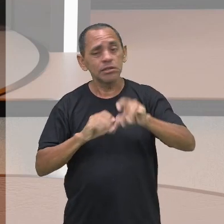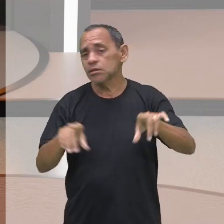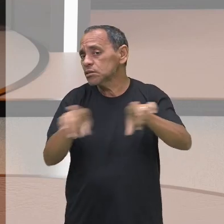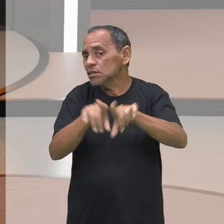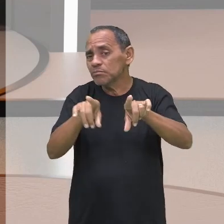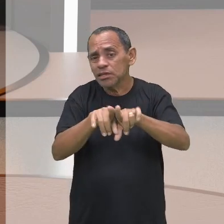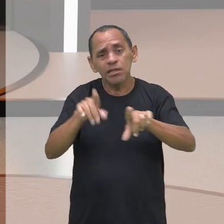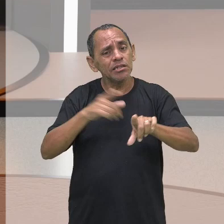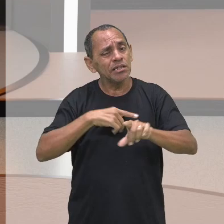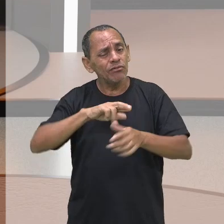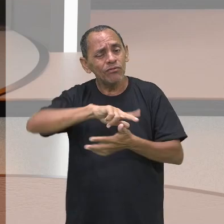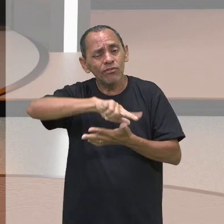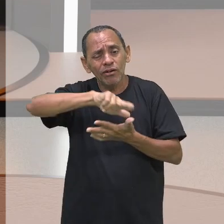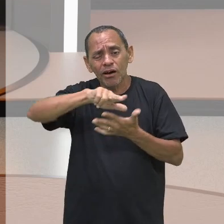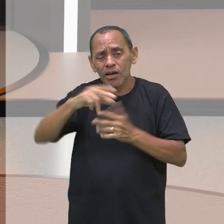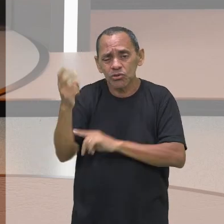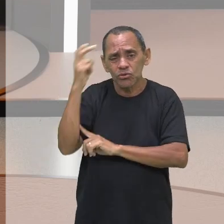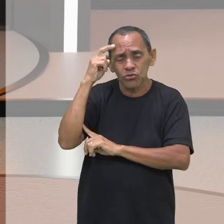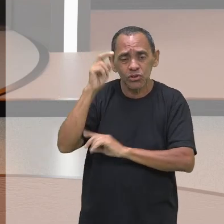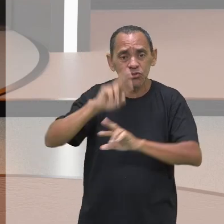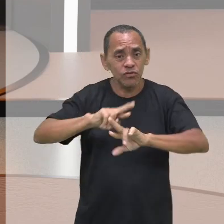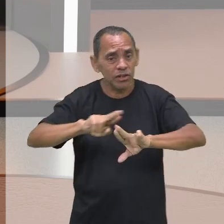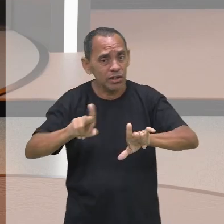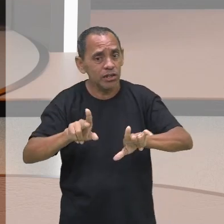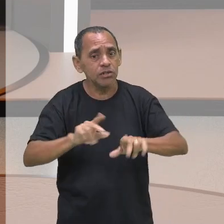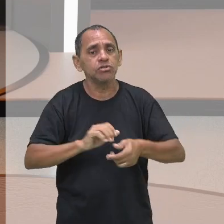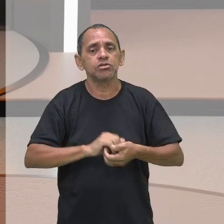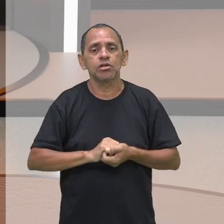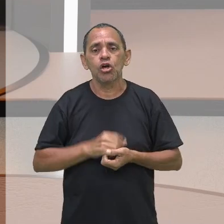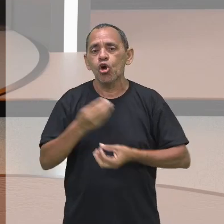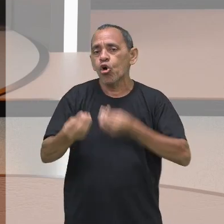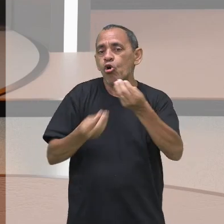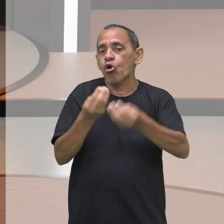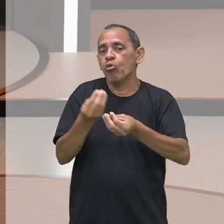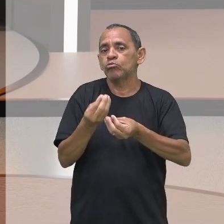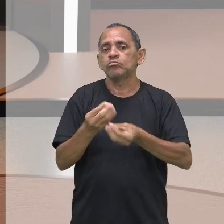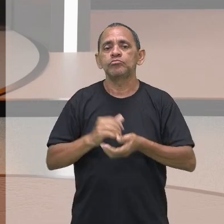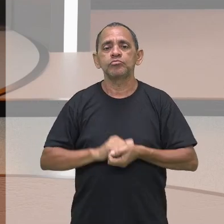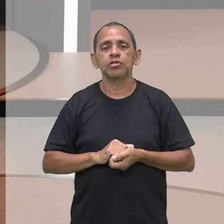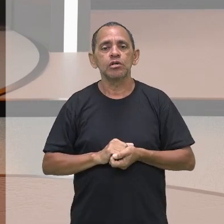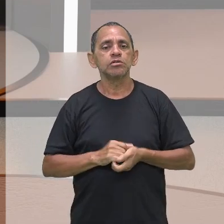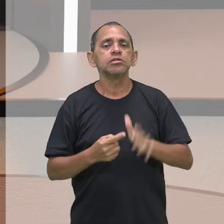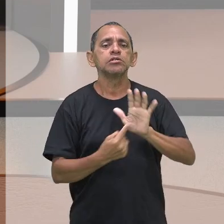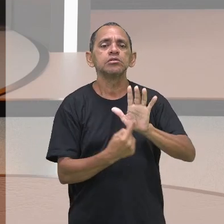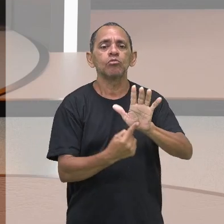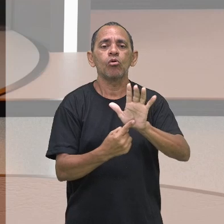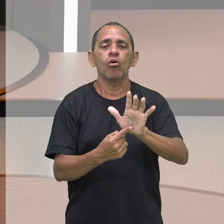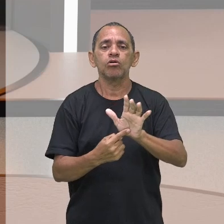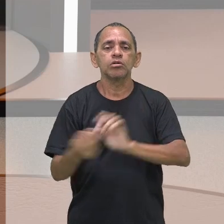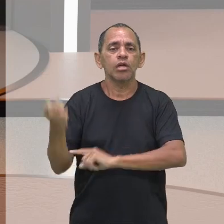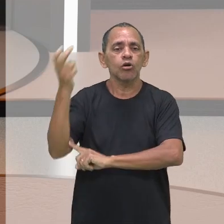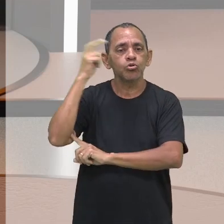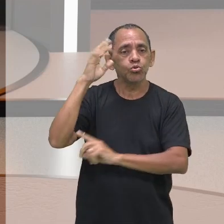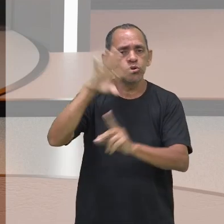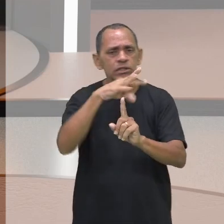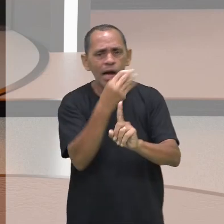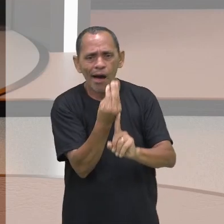também existe a diversidade cultural. A diversidade se apresenta na cultura e na arte.